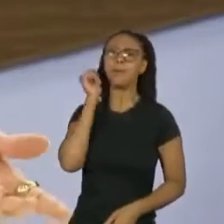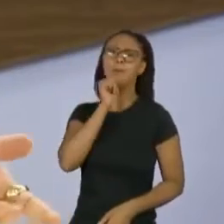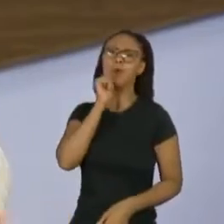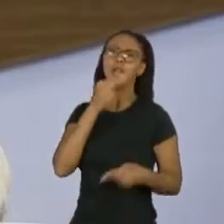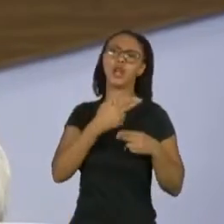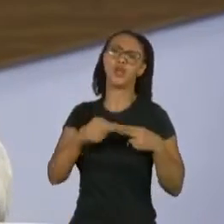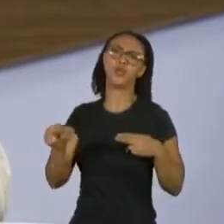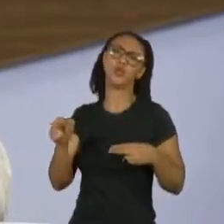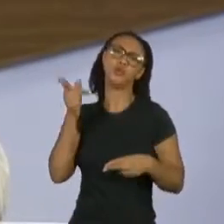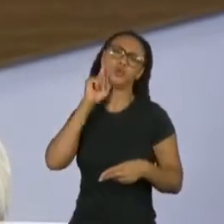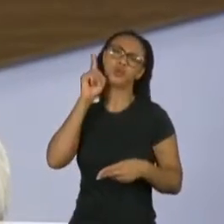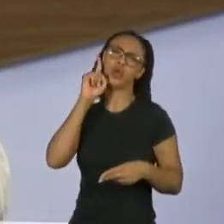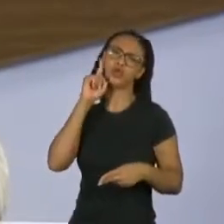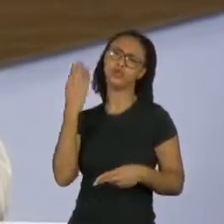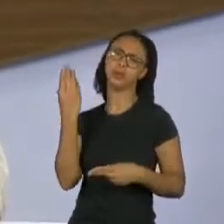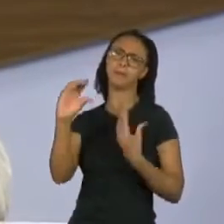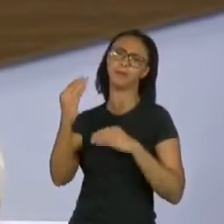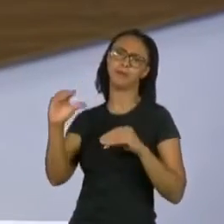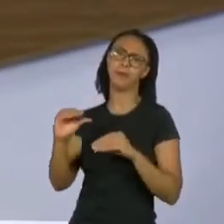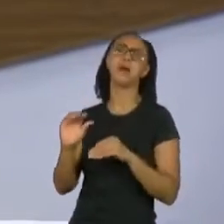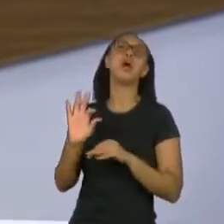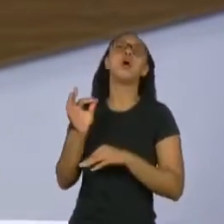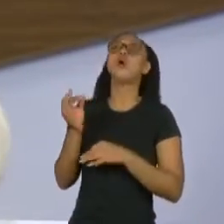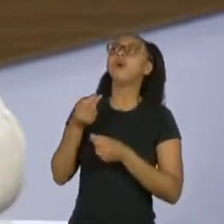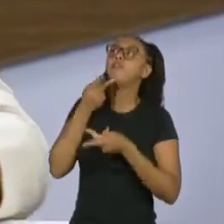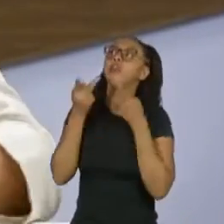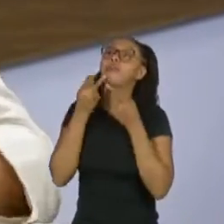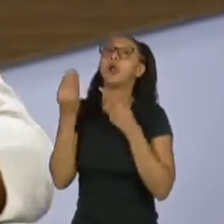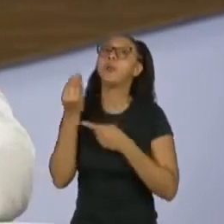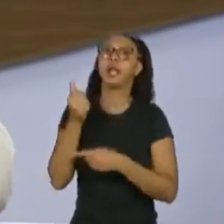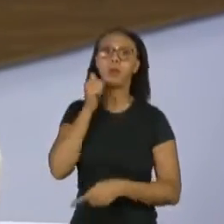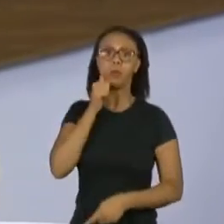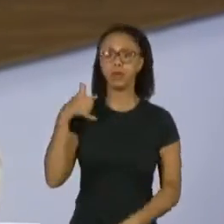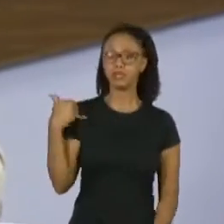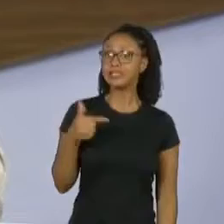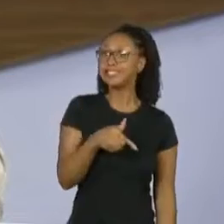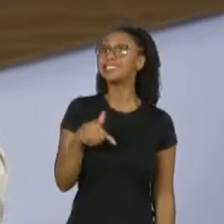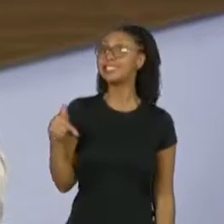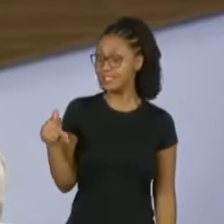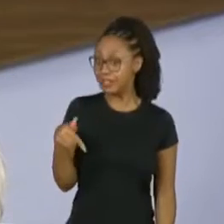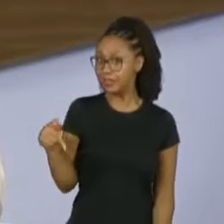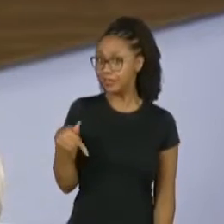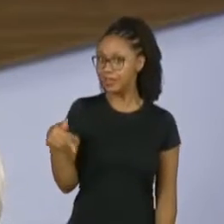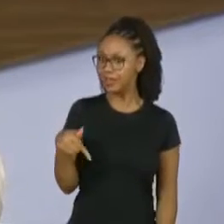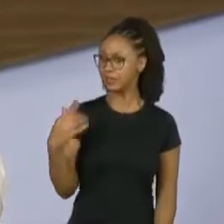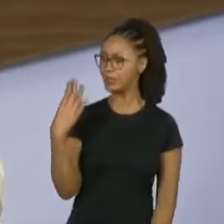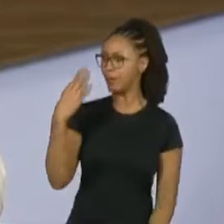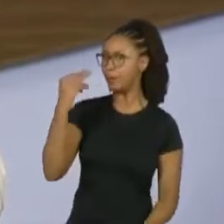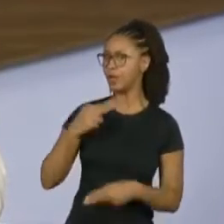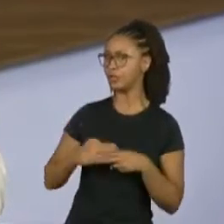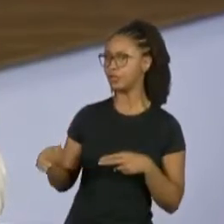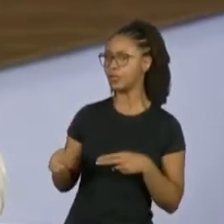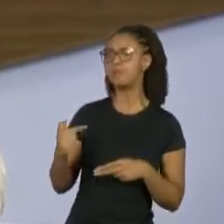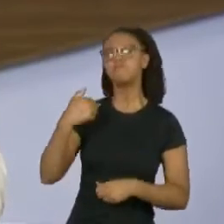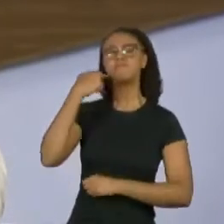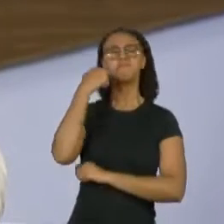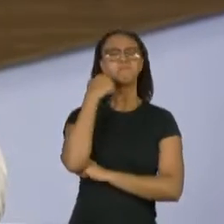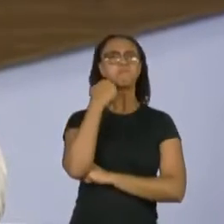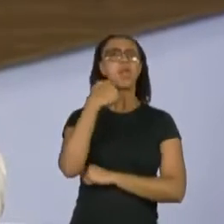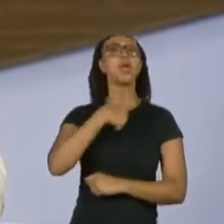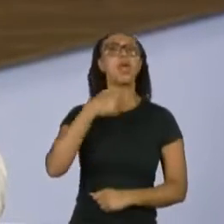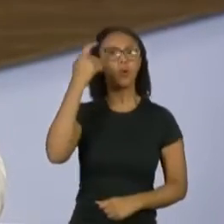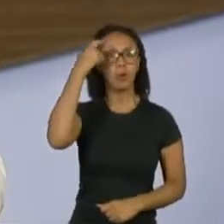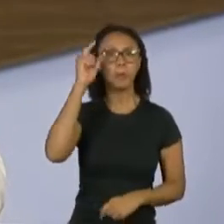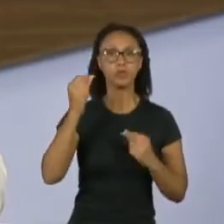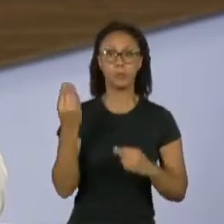nuas todos os dias e a gente sabe que o zoom, zoom, zoom foi porque é uma mulher de 77 anos postando essa foto. O que me faz pensar é que